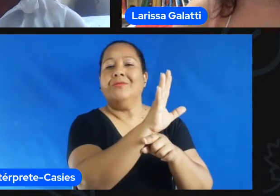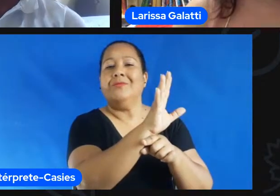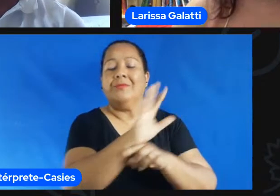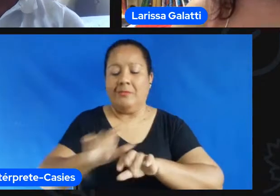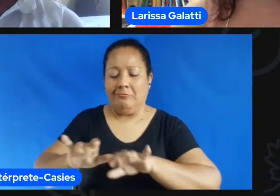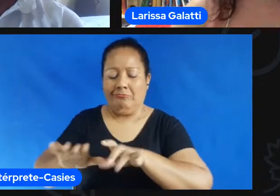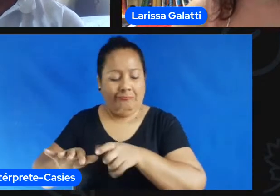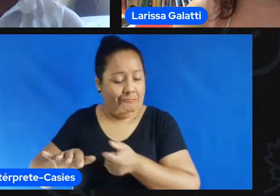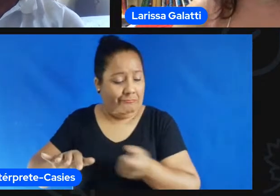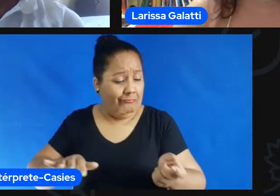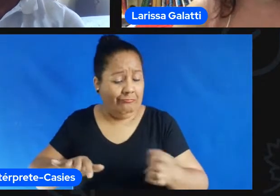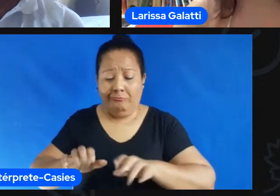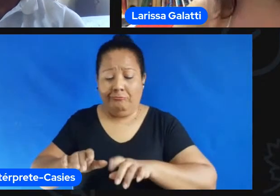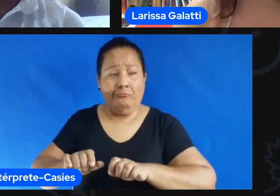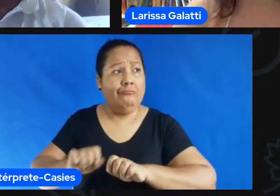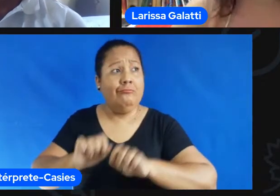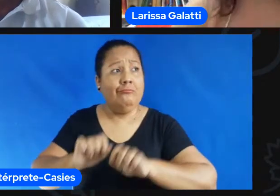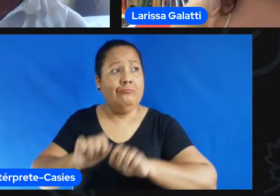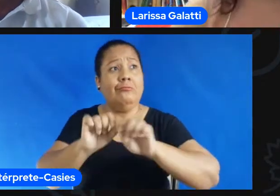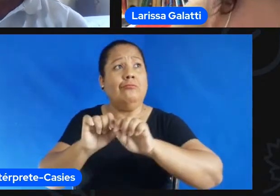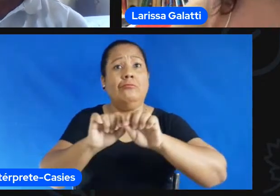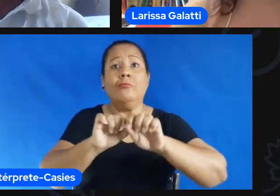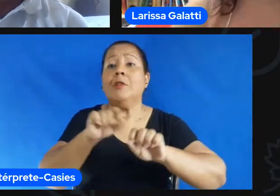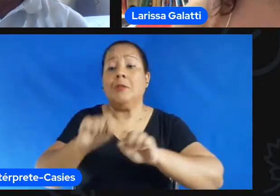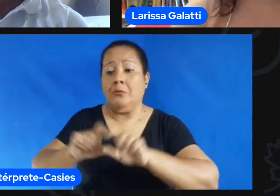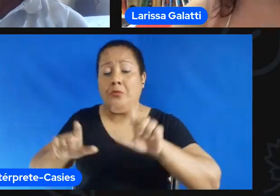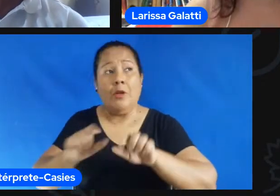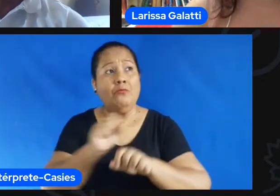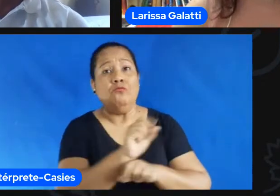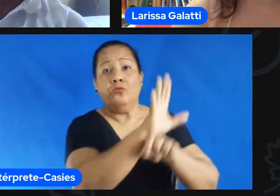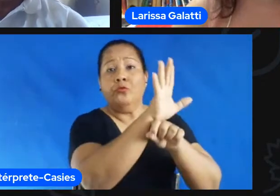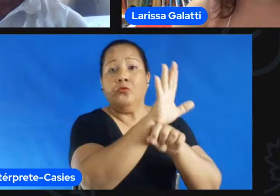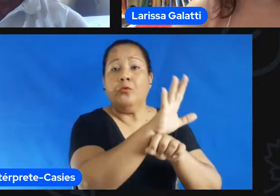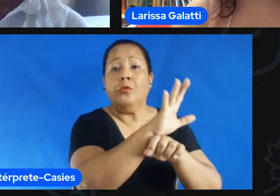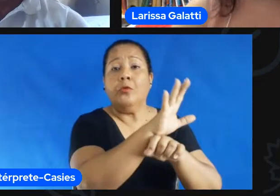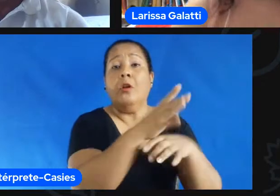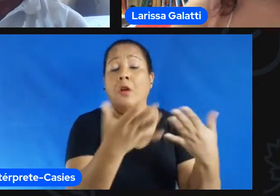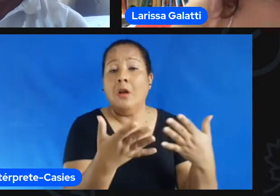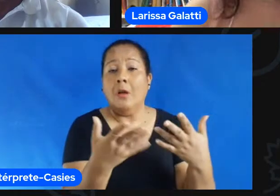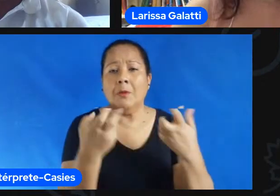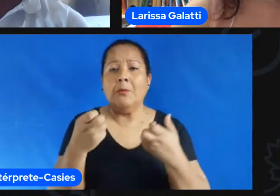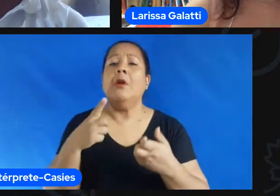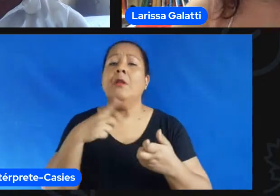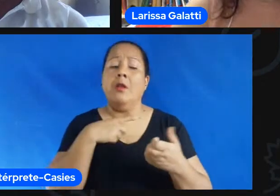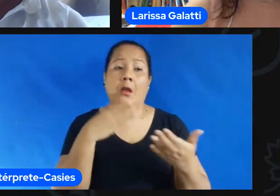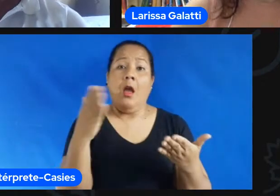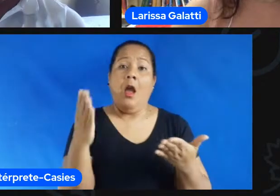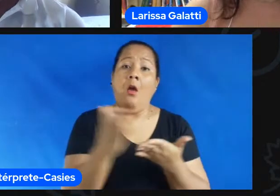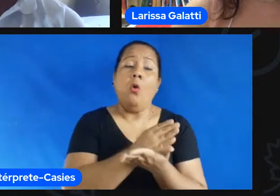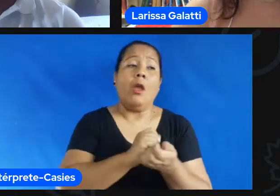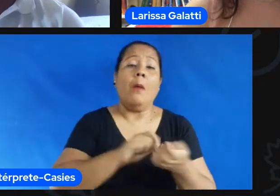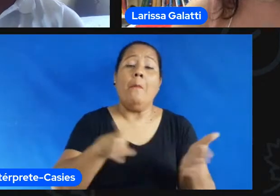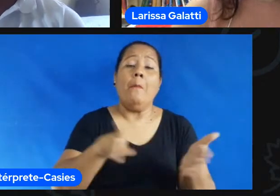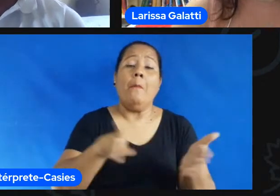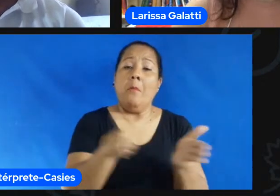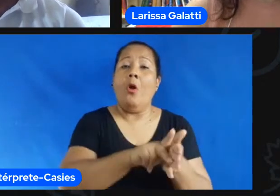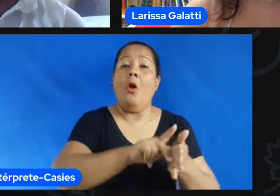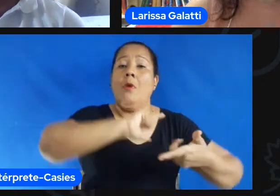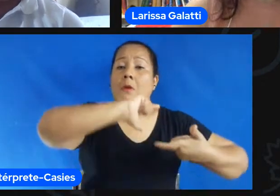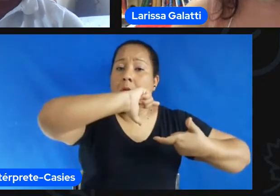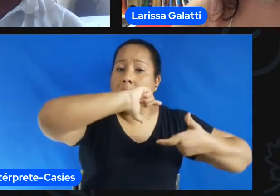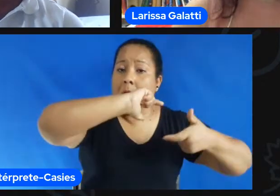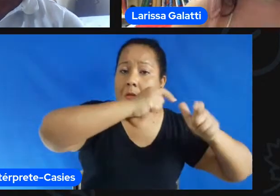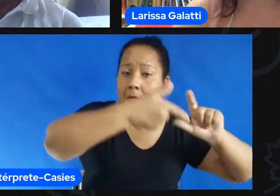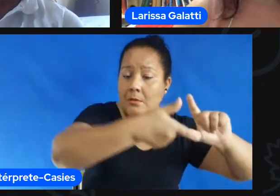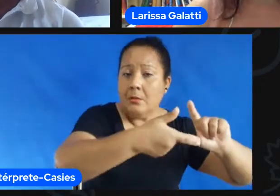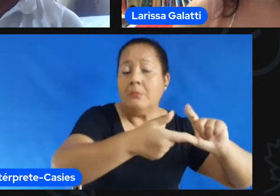interativa então eu acho que tem a questão das crenças tem a questão também da tradição na formação né a zona de conforto né